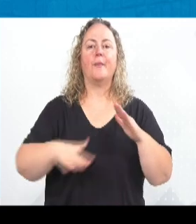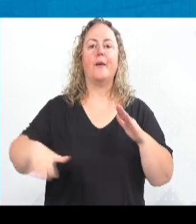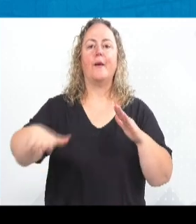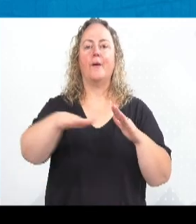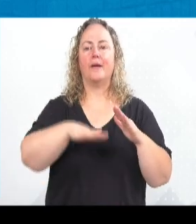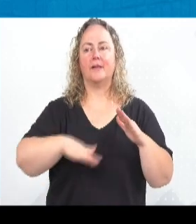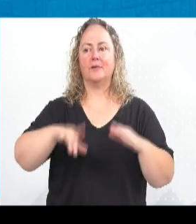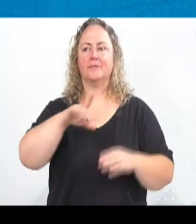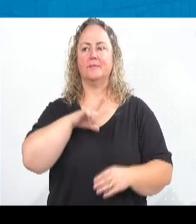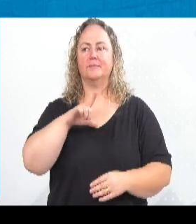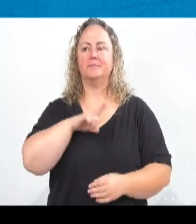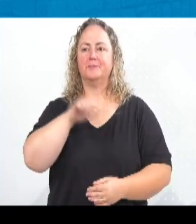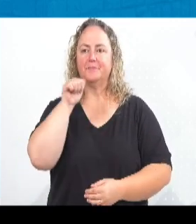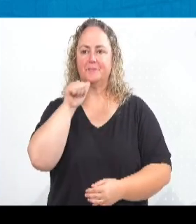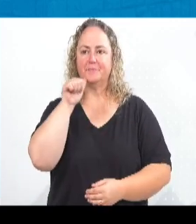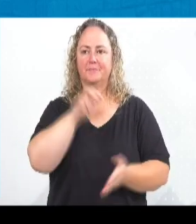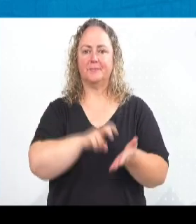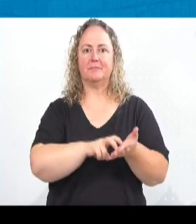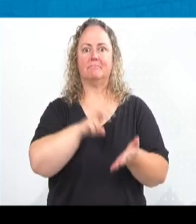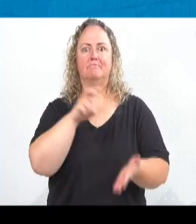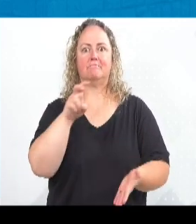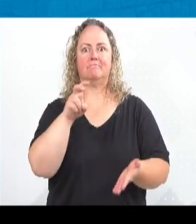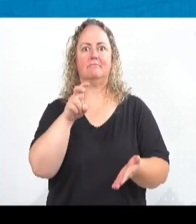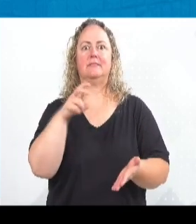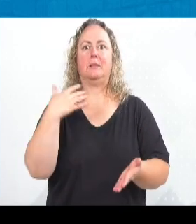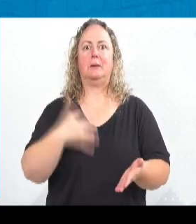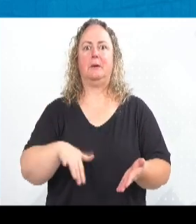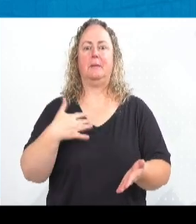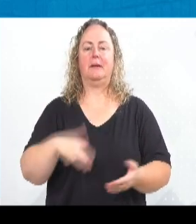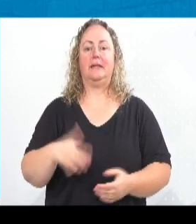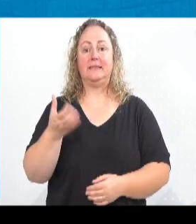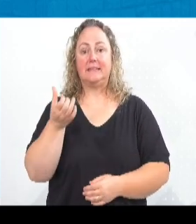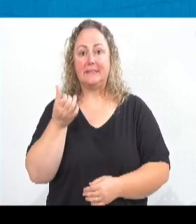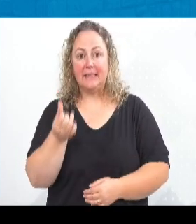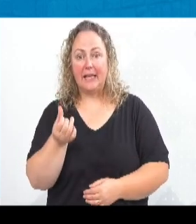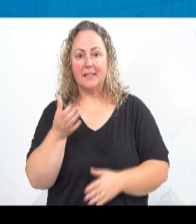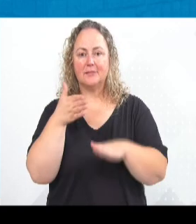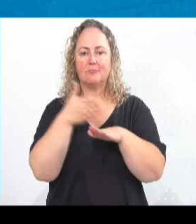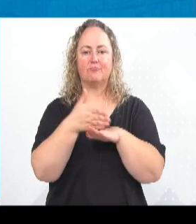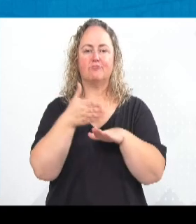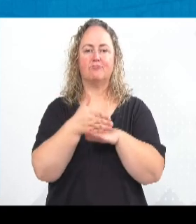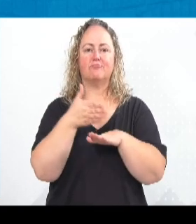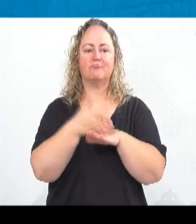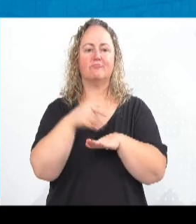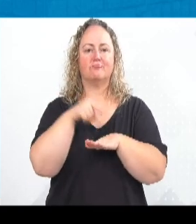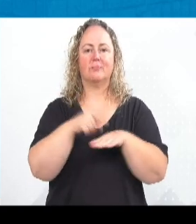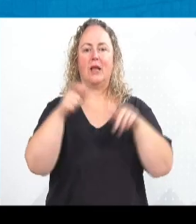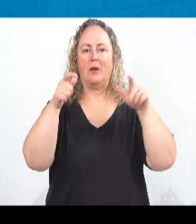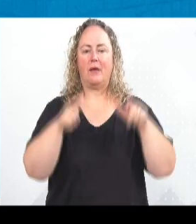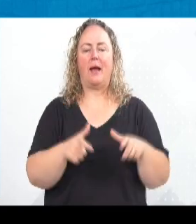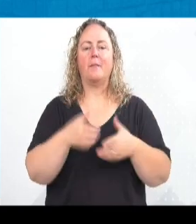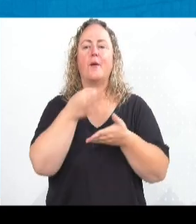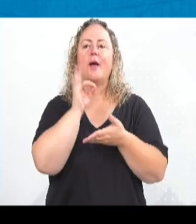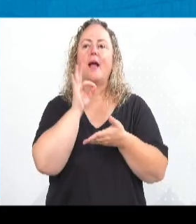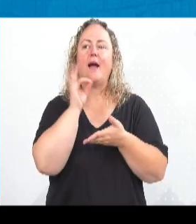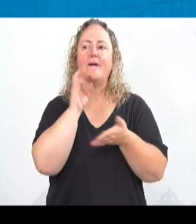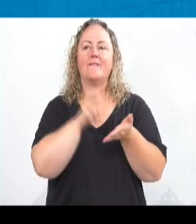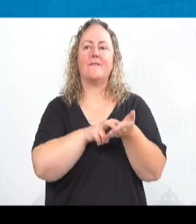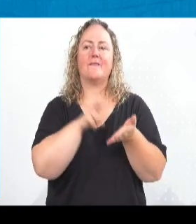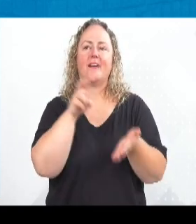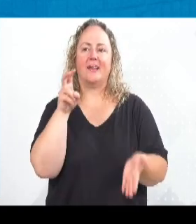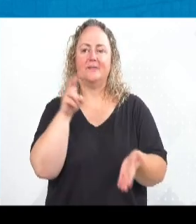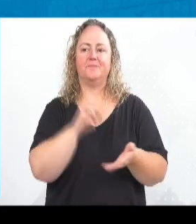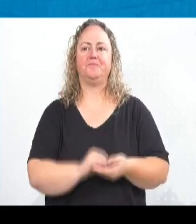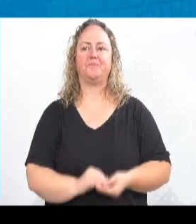inclusive a Dona Zenilda, seis horas da manhã, seis e meia da manhã, o pessoal já se encontra ali, inclusive, empolgados,